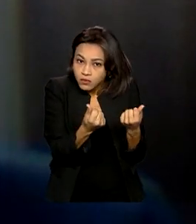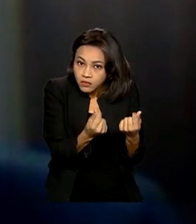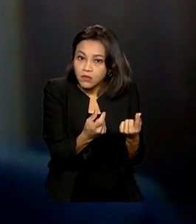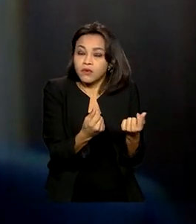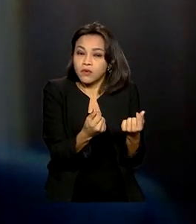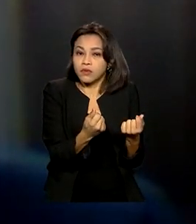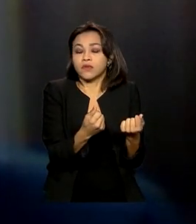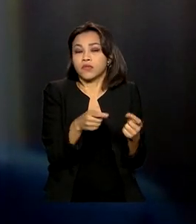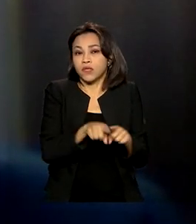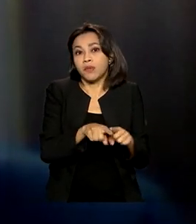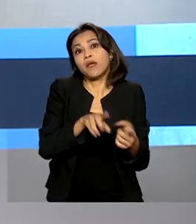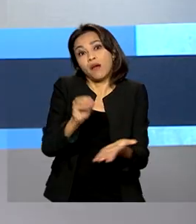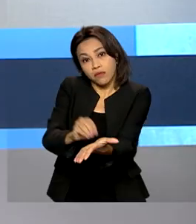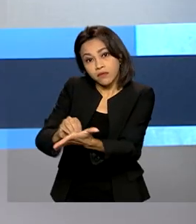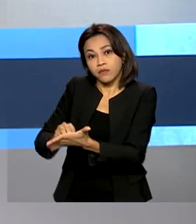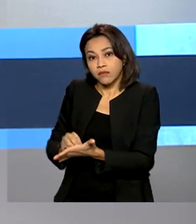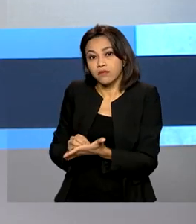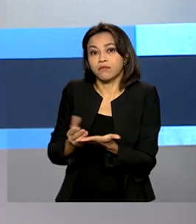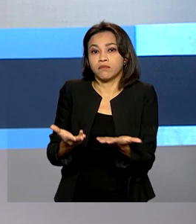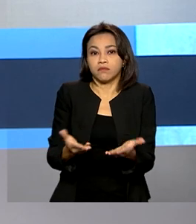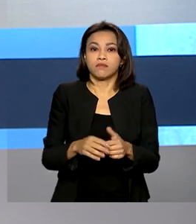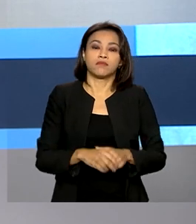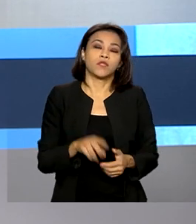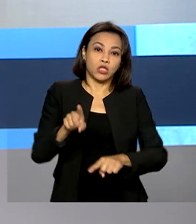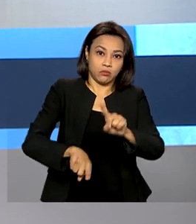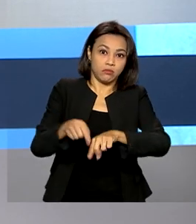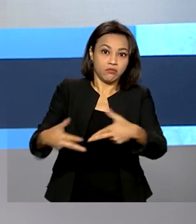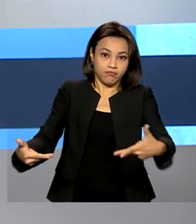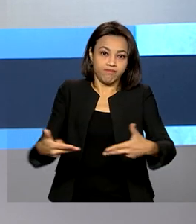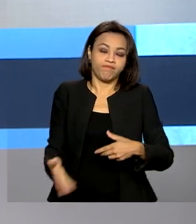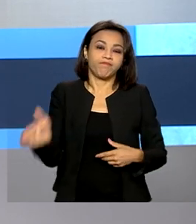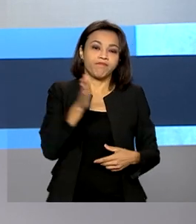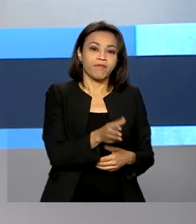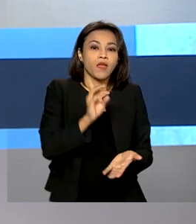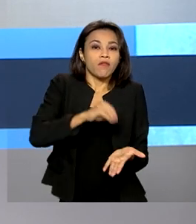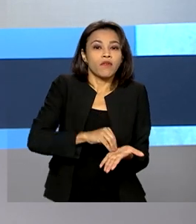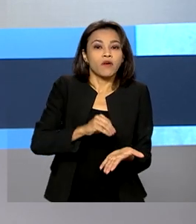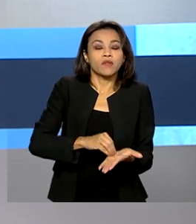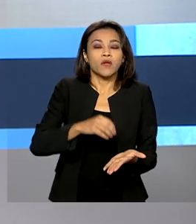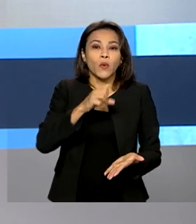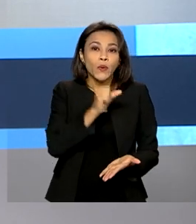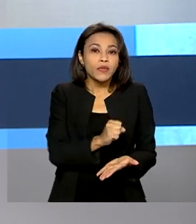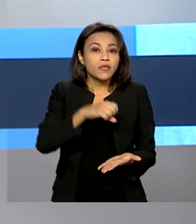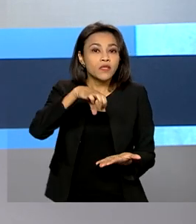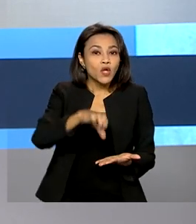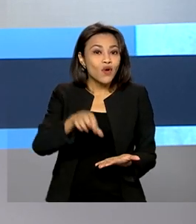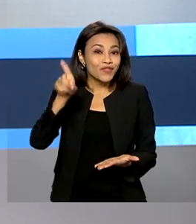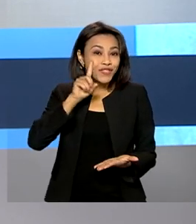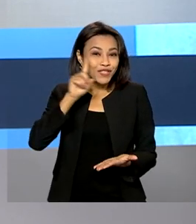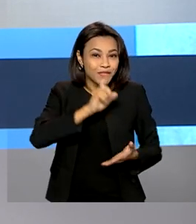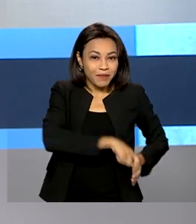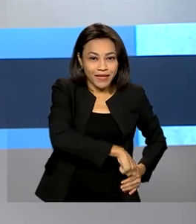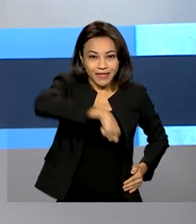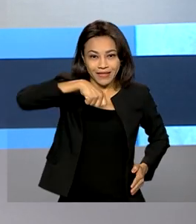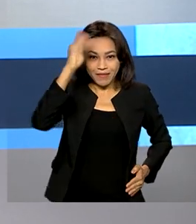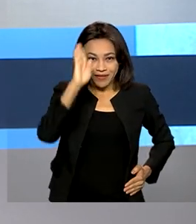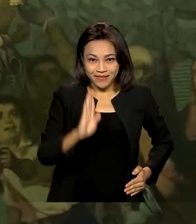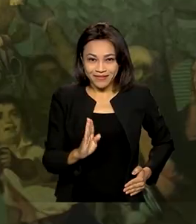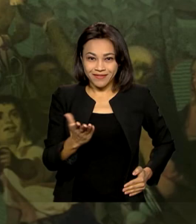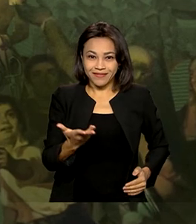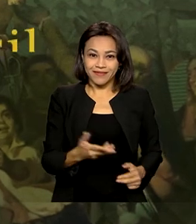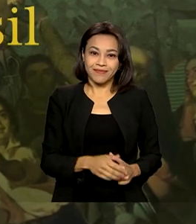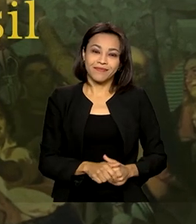de falta do produto. E faltam 89 dias para os 200 anos da independência do Brasil.